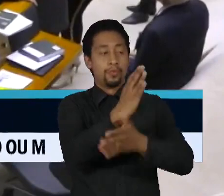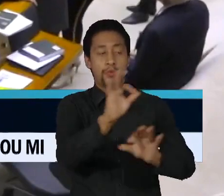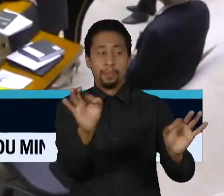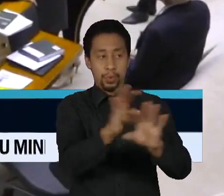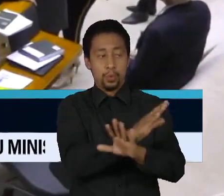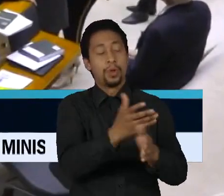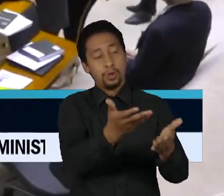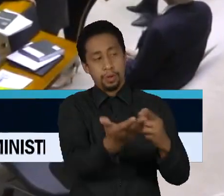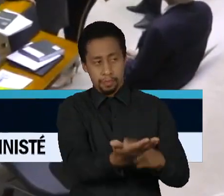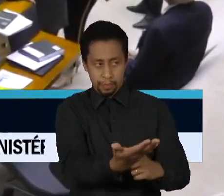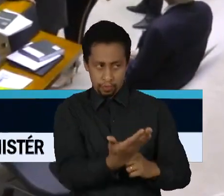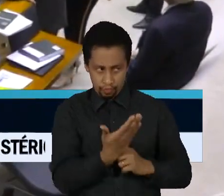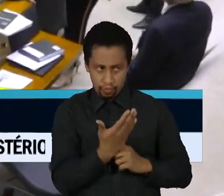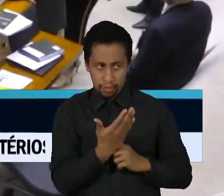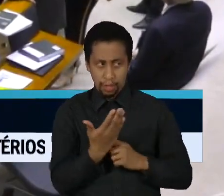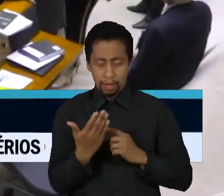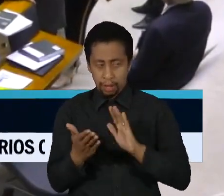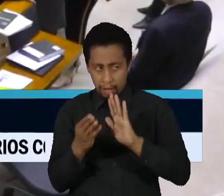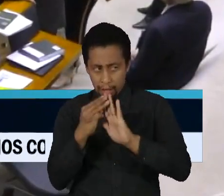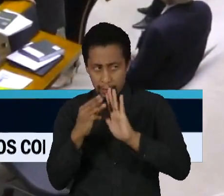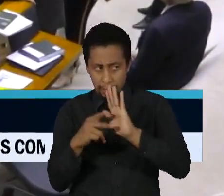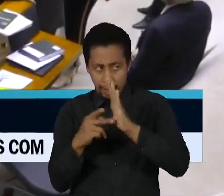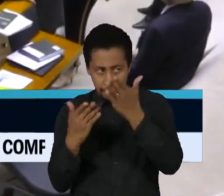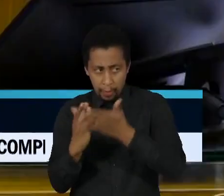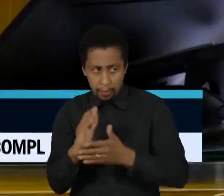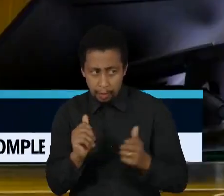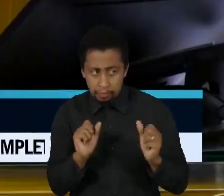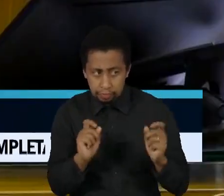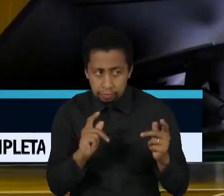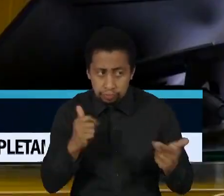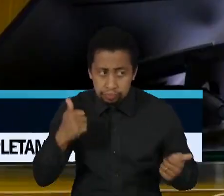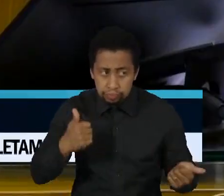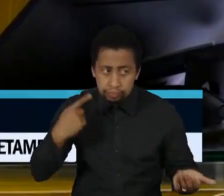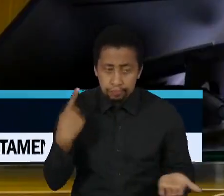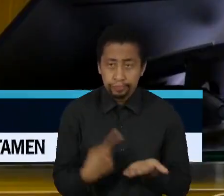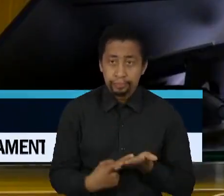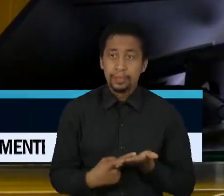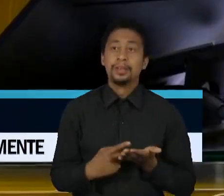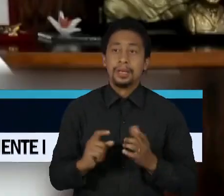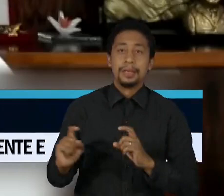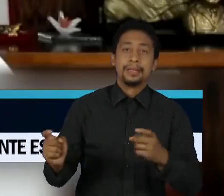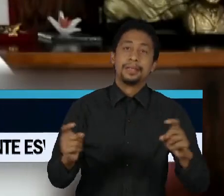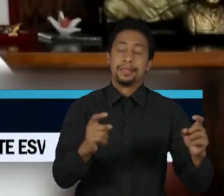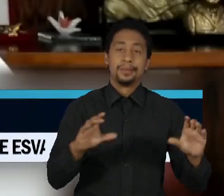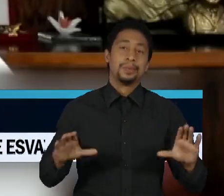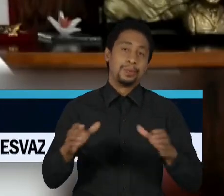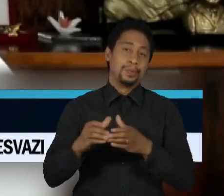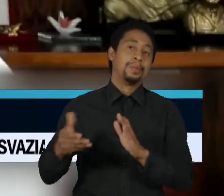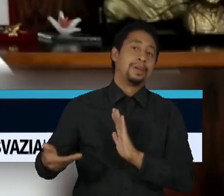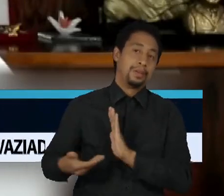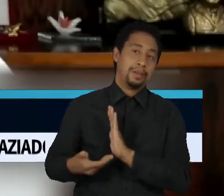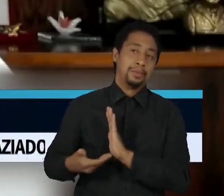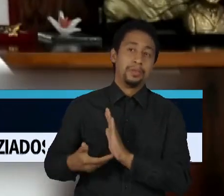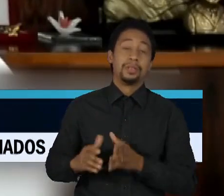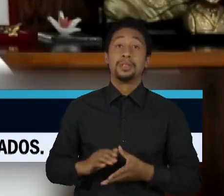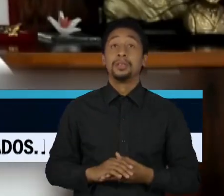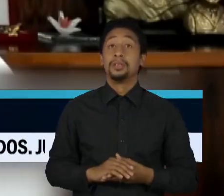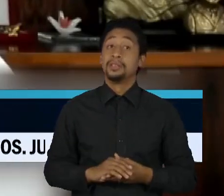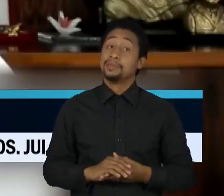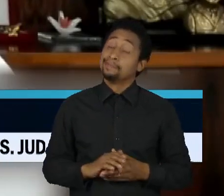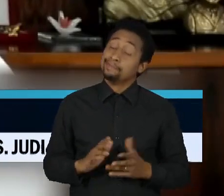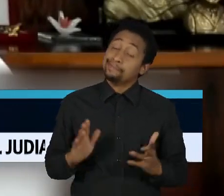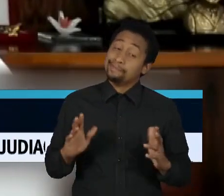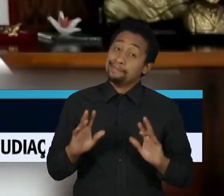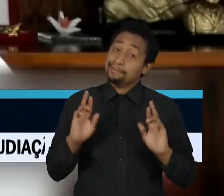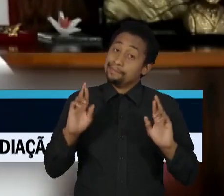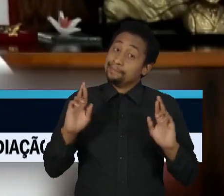pedindo ajuda na aprovação da MP numa reunião com as lideranças da Câmara. Eu espero que o dia de ontem tenha servido